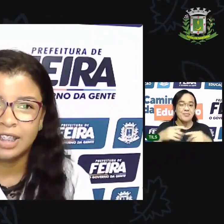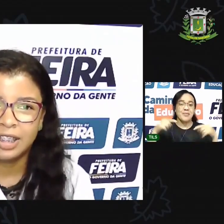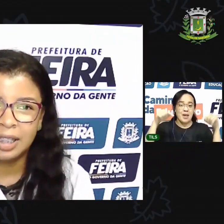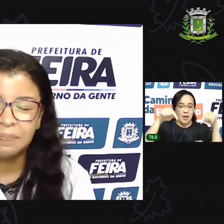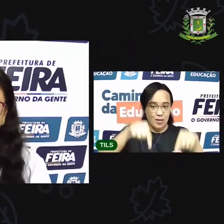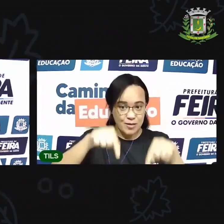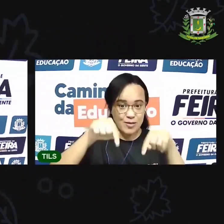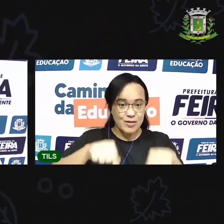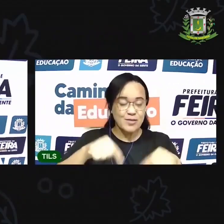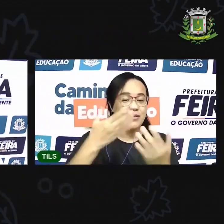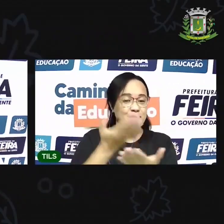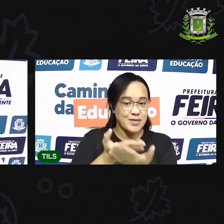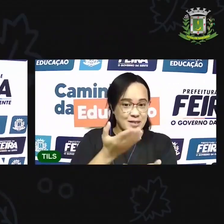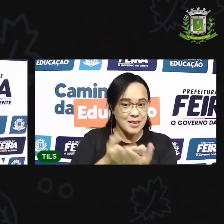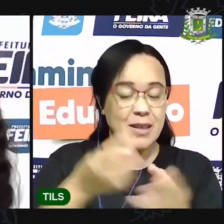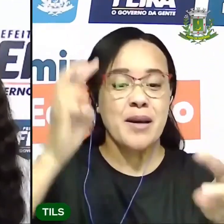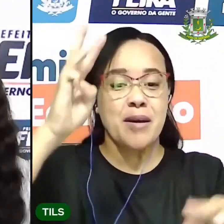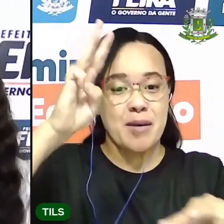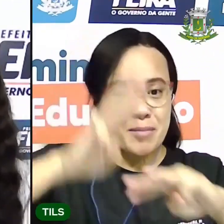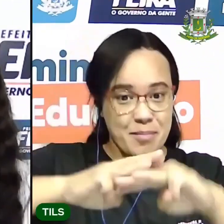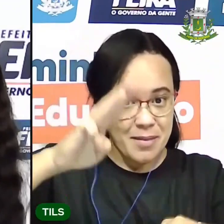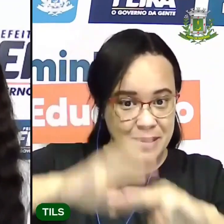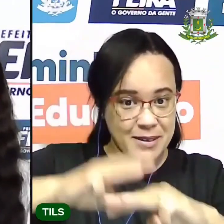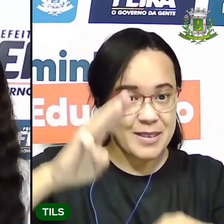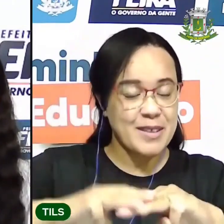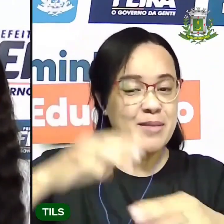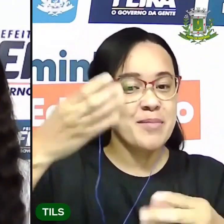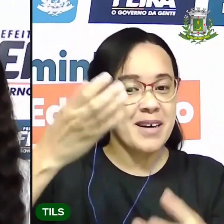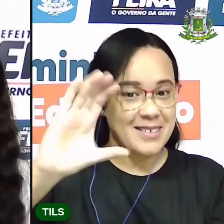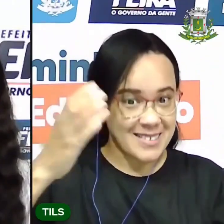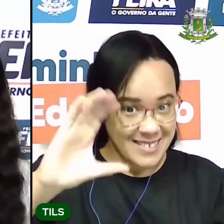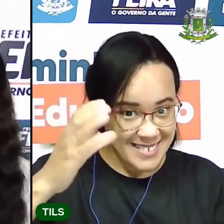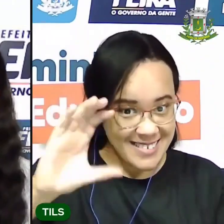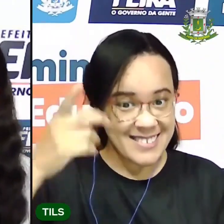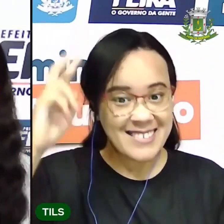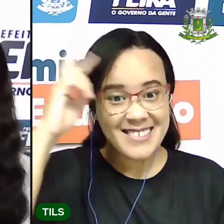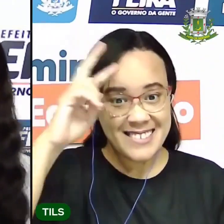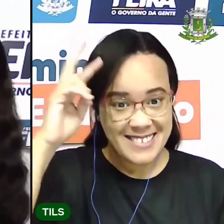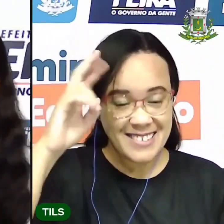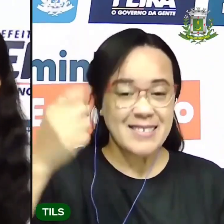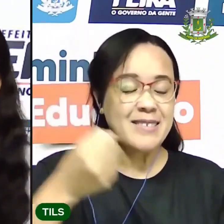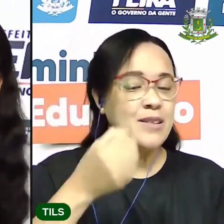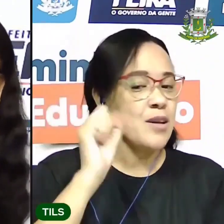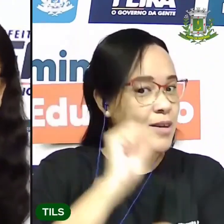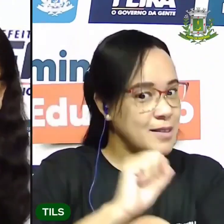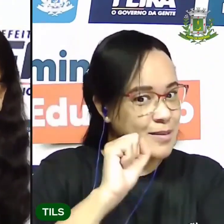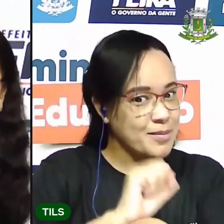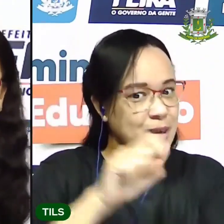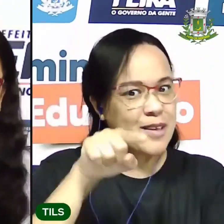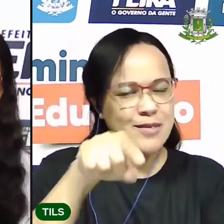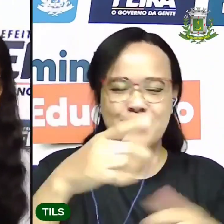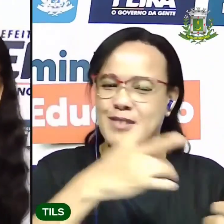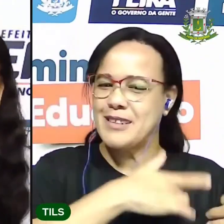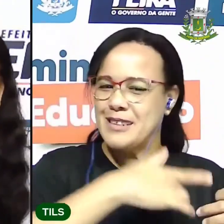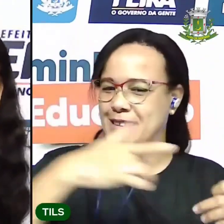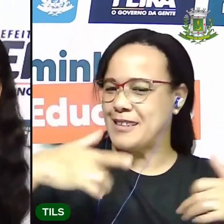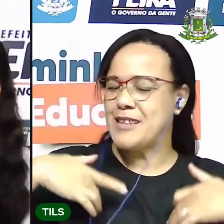da aula de Matemática e Ciências da Natureza. Espero que vocês estejam muito bem